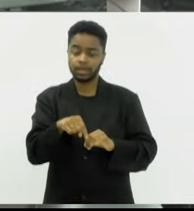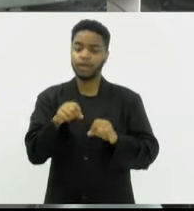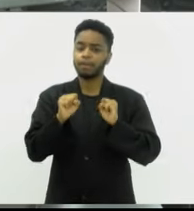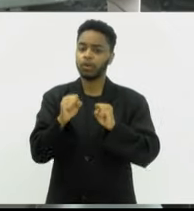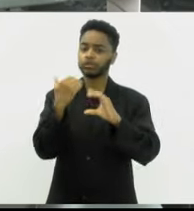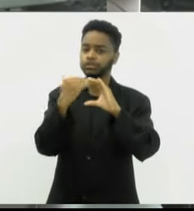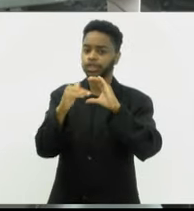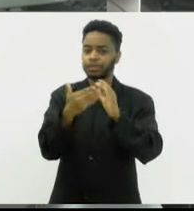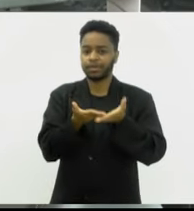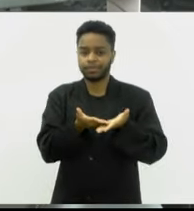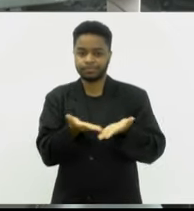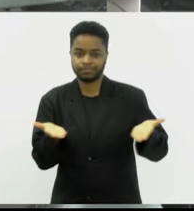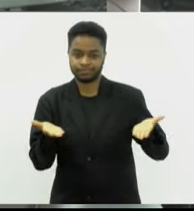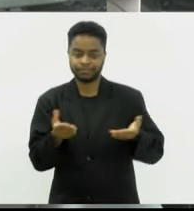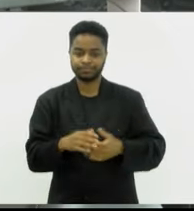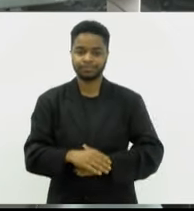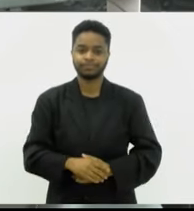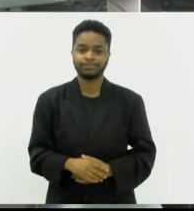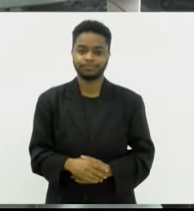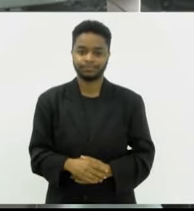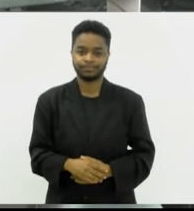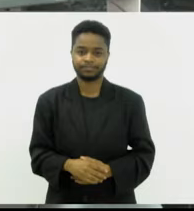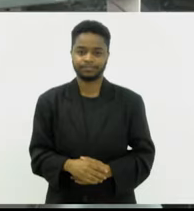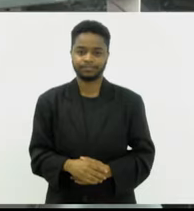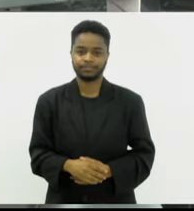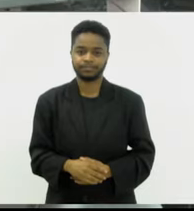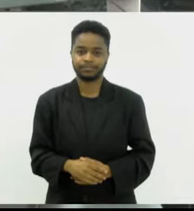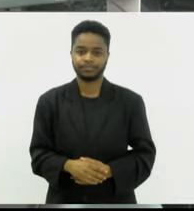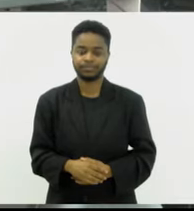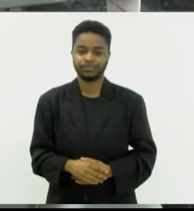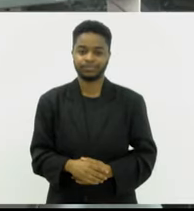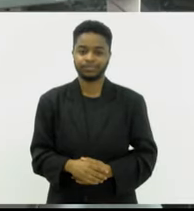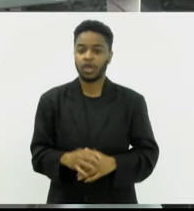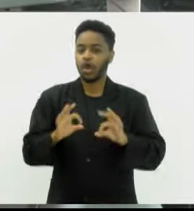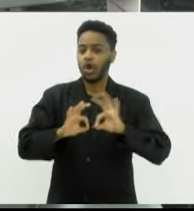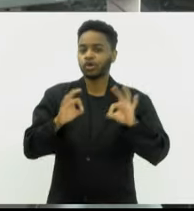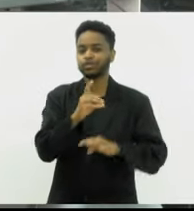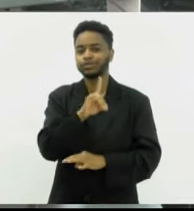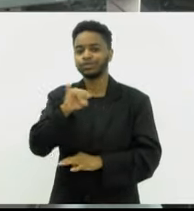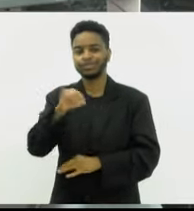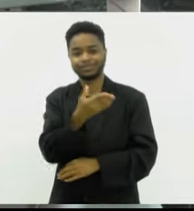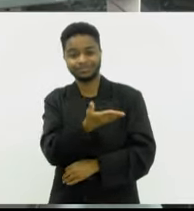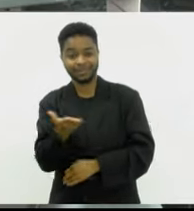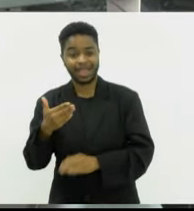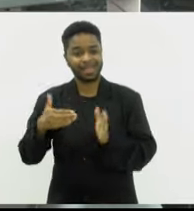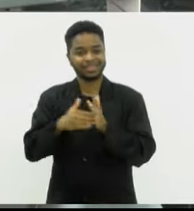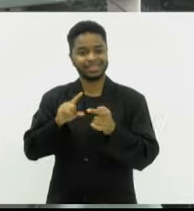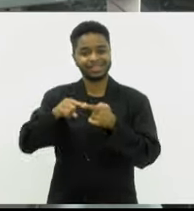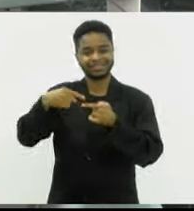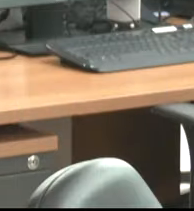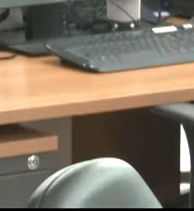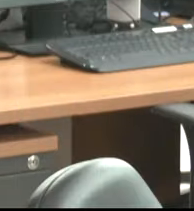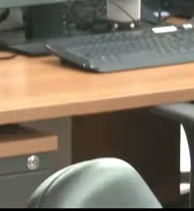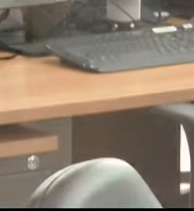.rj.gov.br. Um ótimo dia para você e até a próxima.